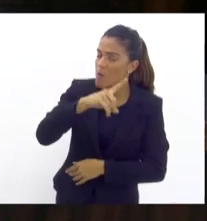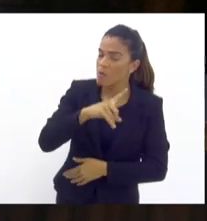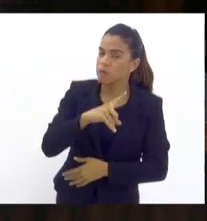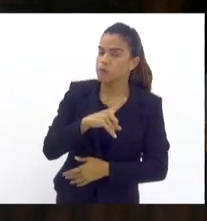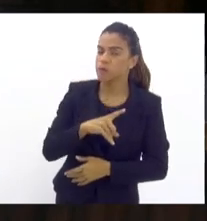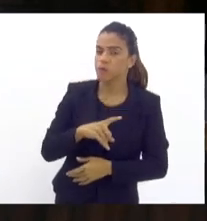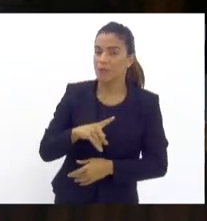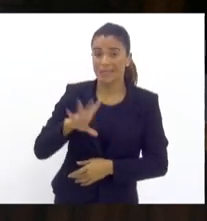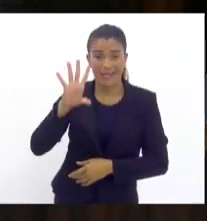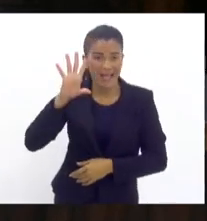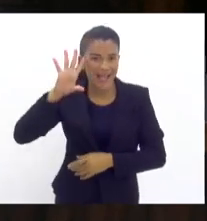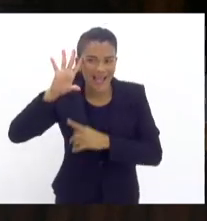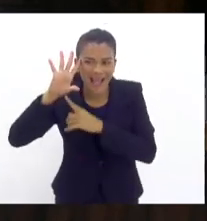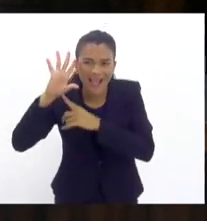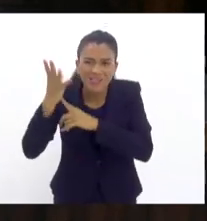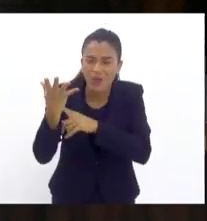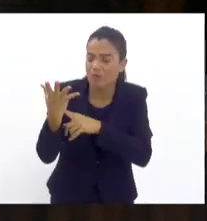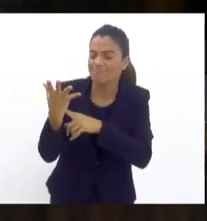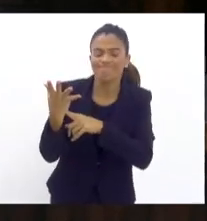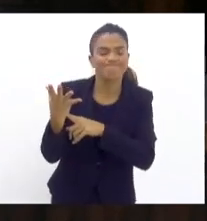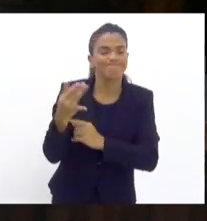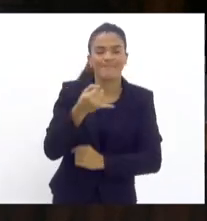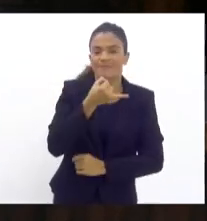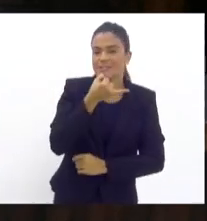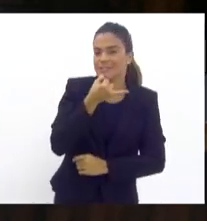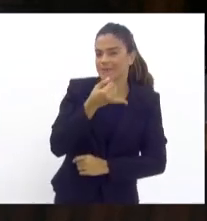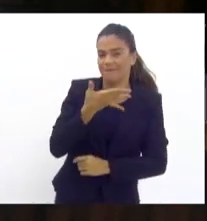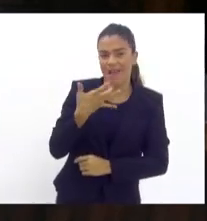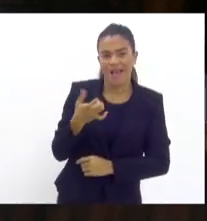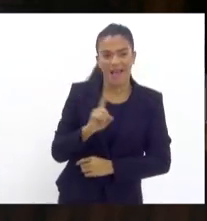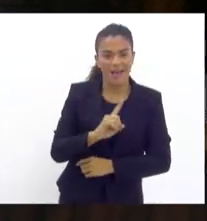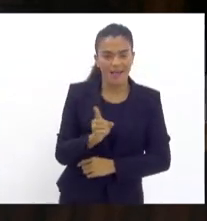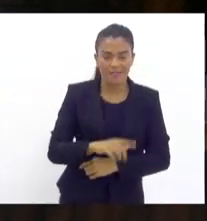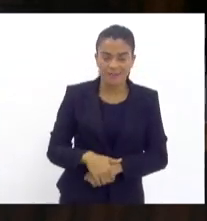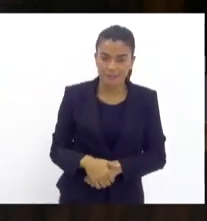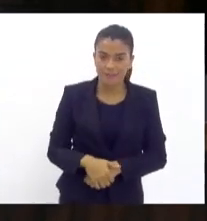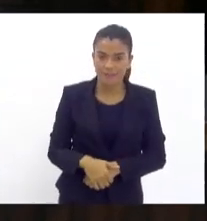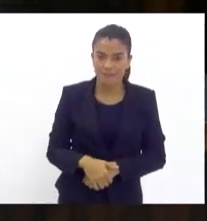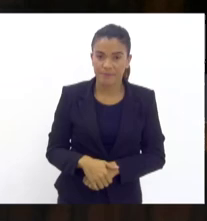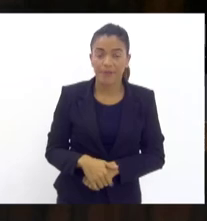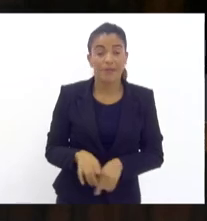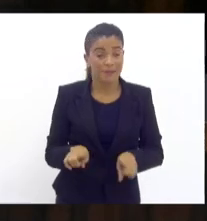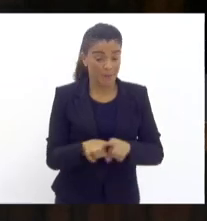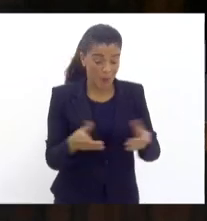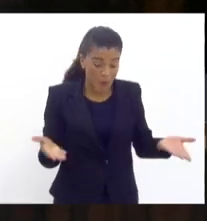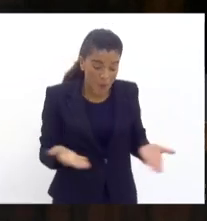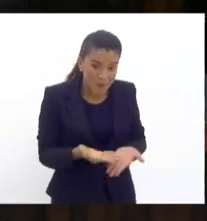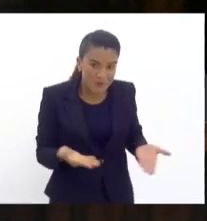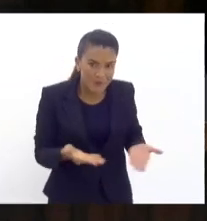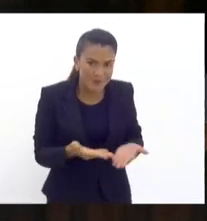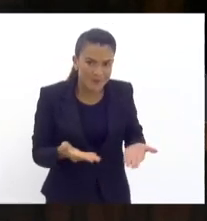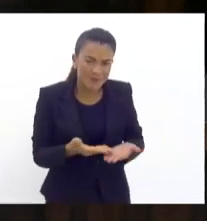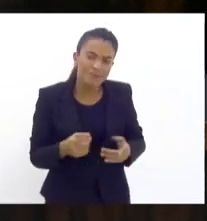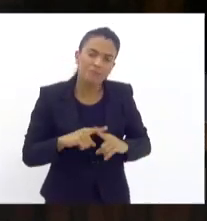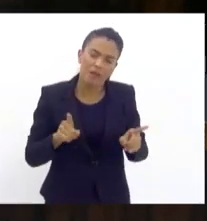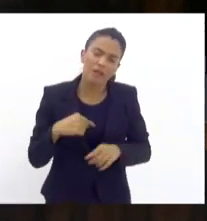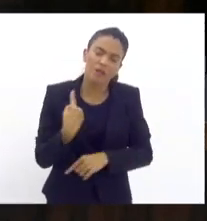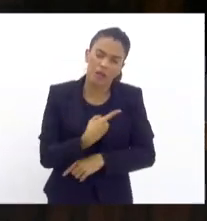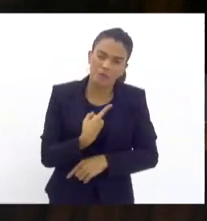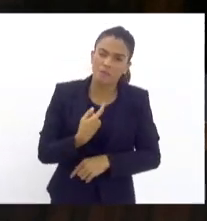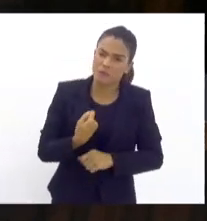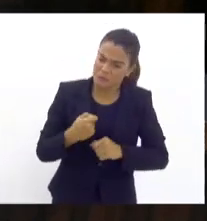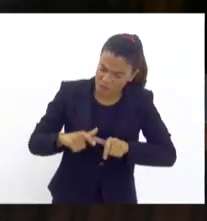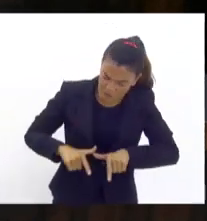soluções infelizmente não são fáceis ainda mais hoje em dia mas nós precisamos